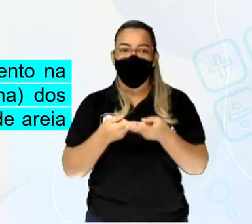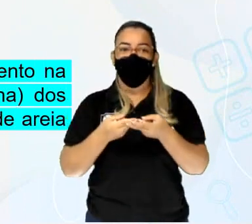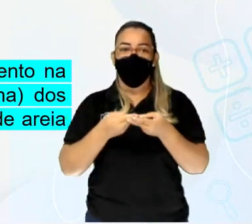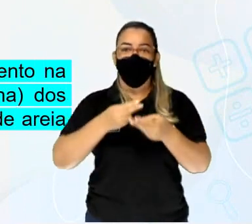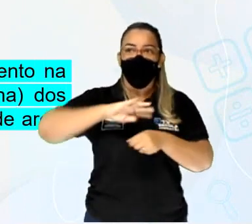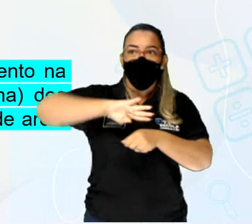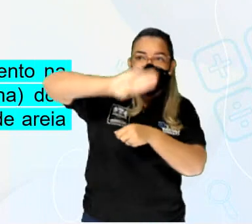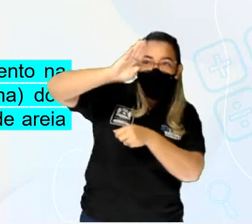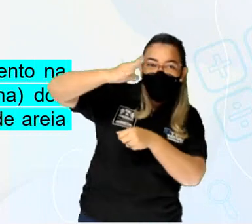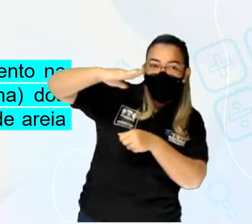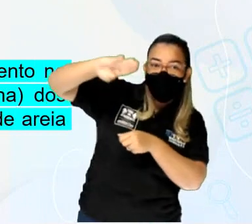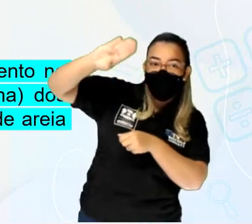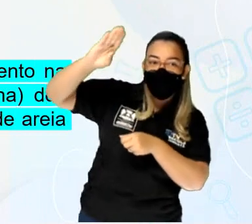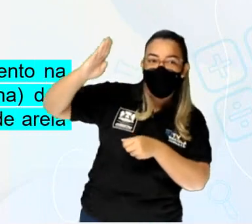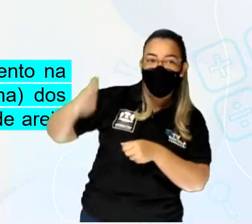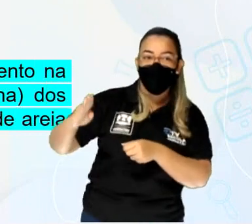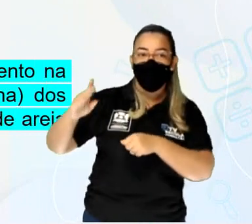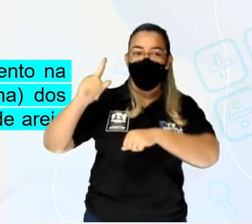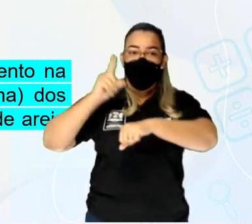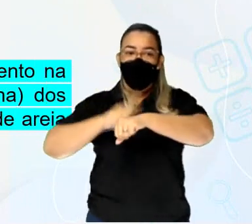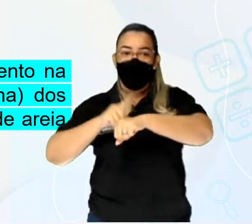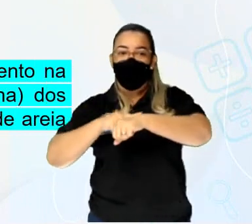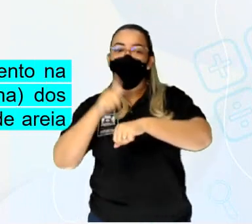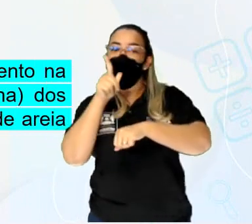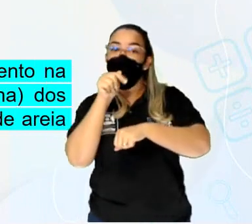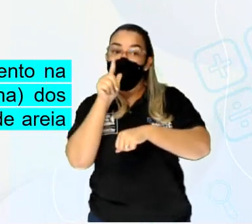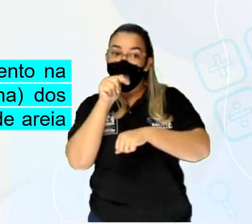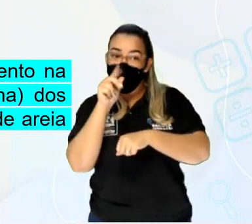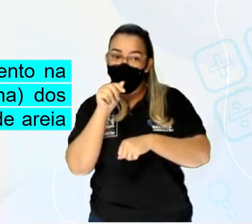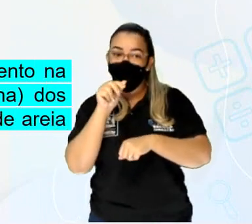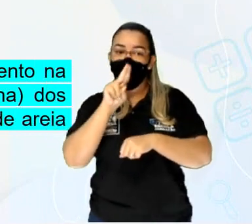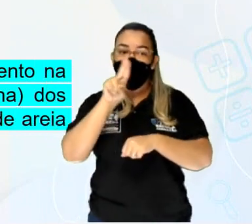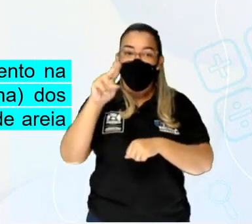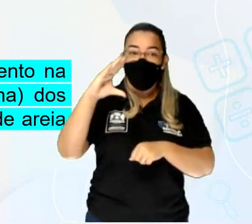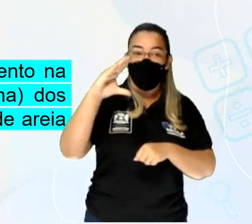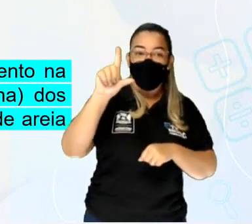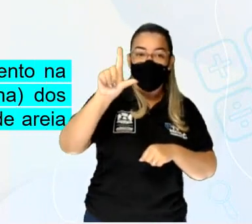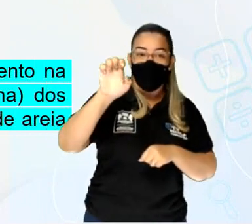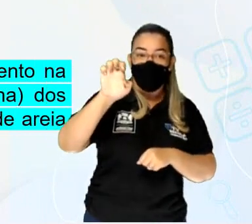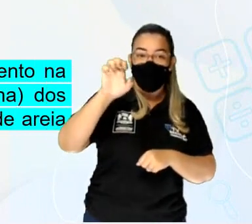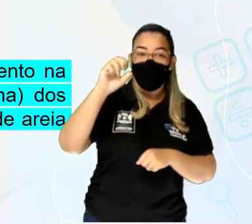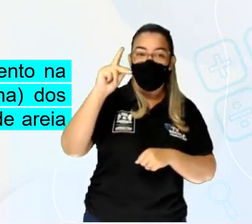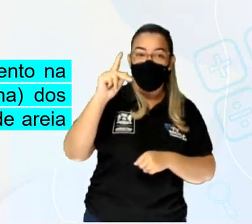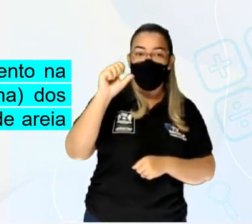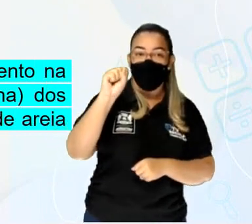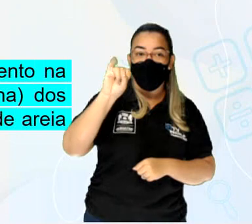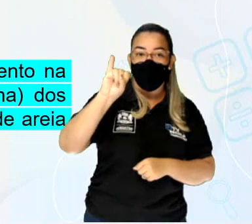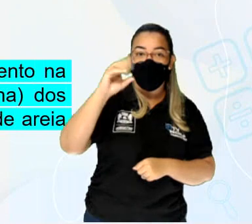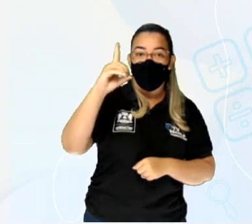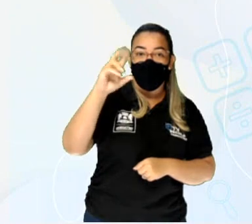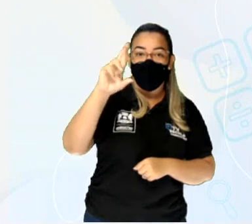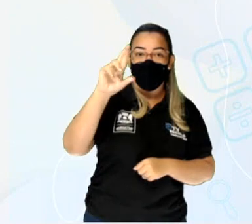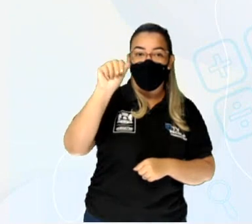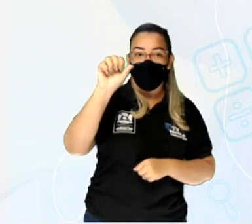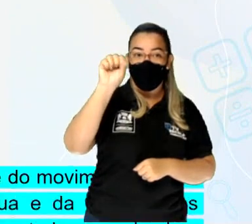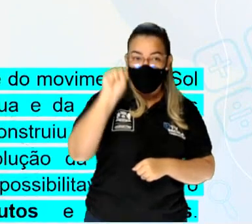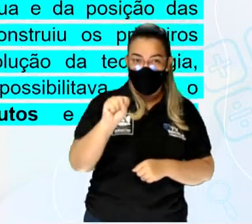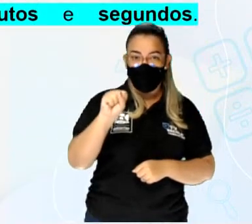do sul da Palestina, dos relógios de água, clepsidras, e dos relógios de areia, ampulhetas.